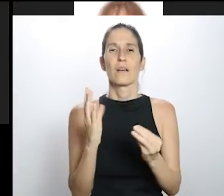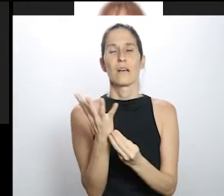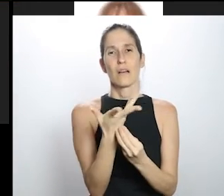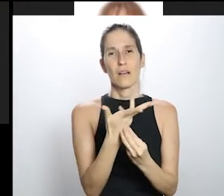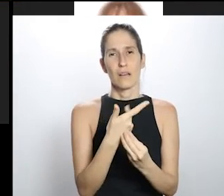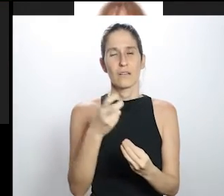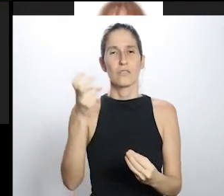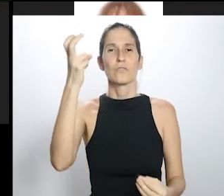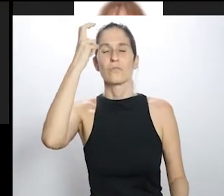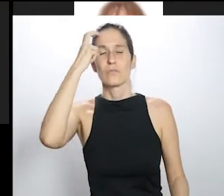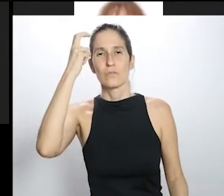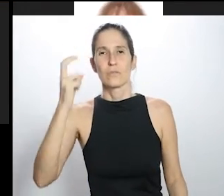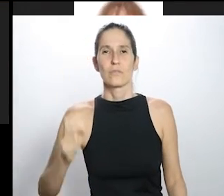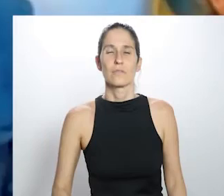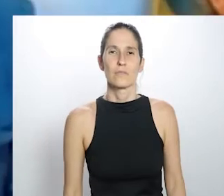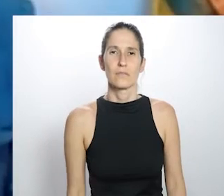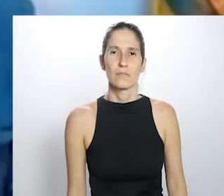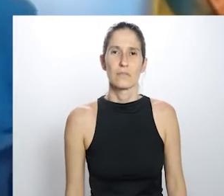que